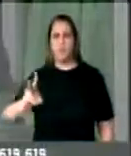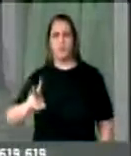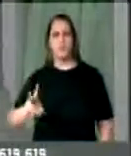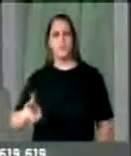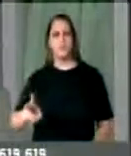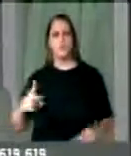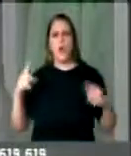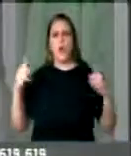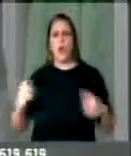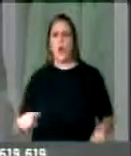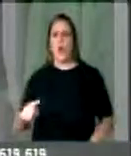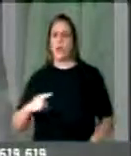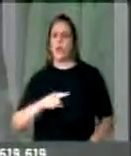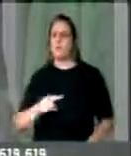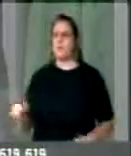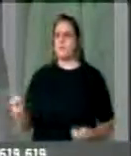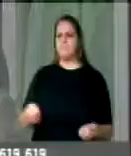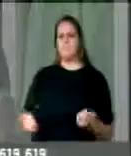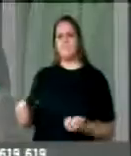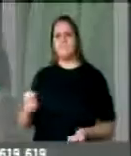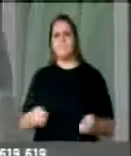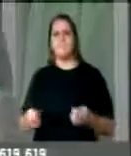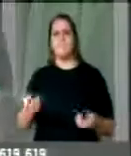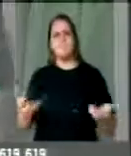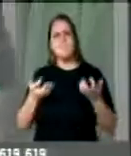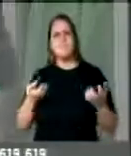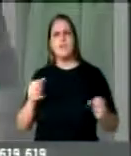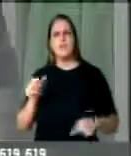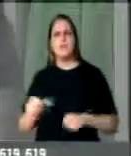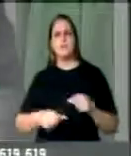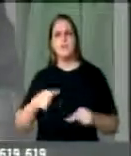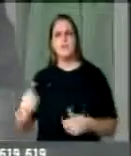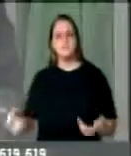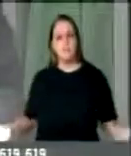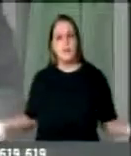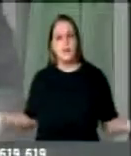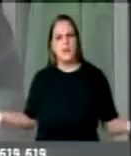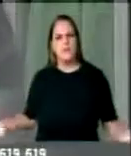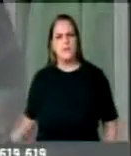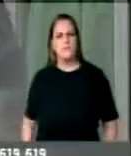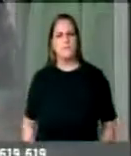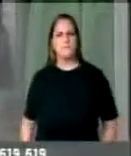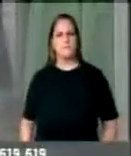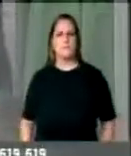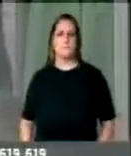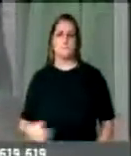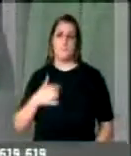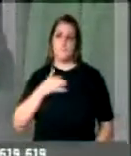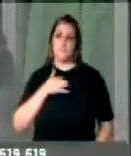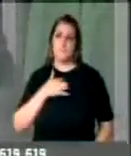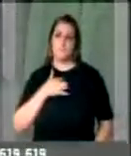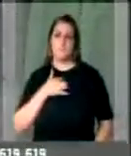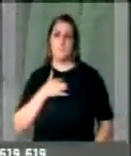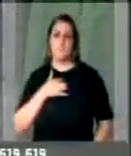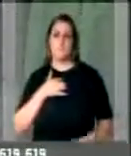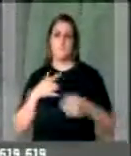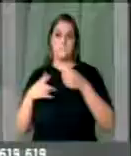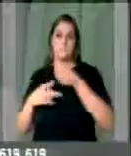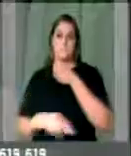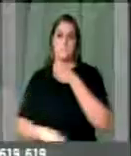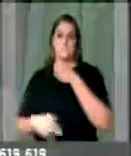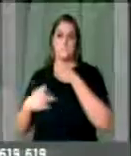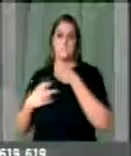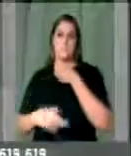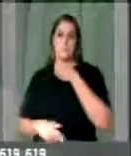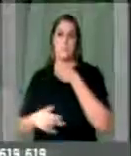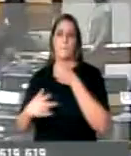tentativas de manobras para alteração do texto do nobre relator. Quero, senhor... Mais